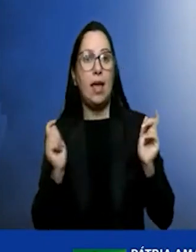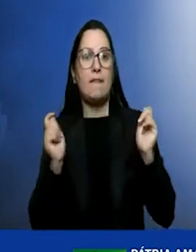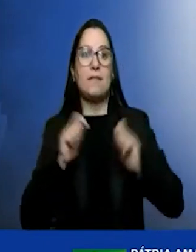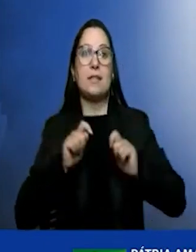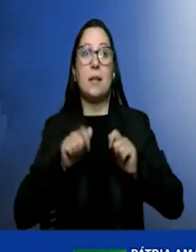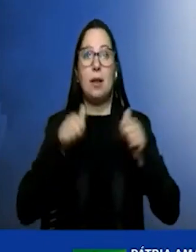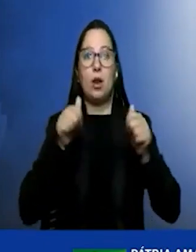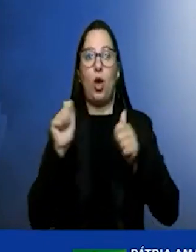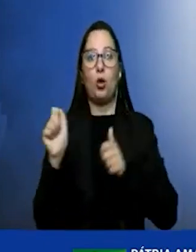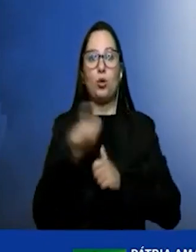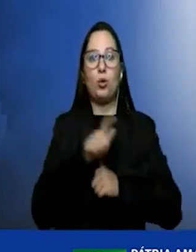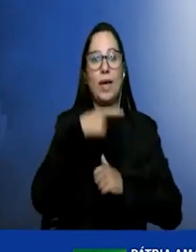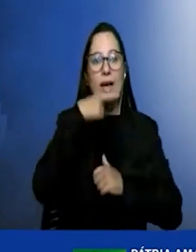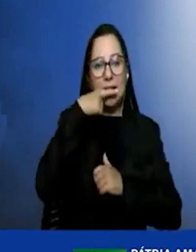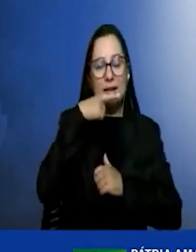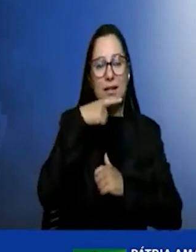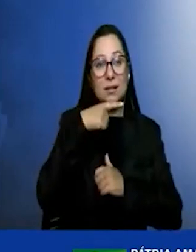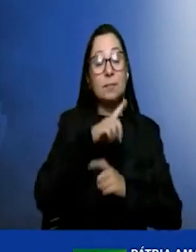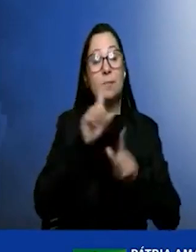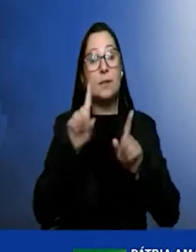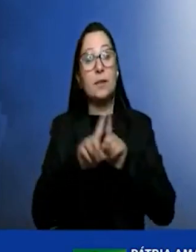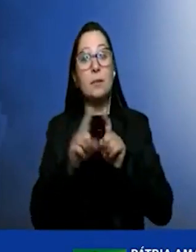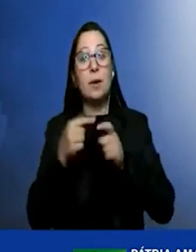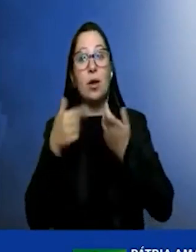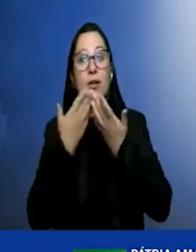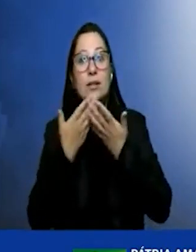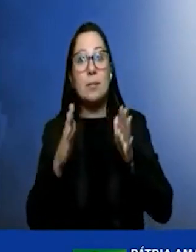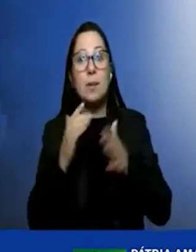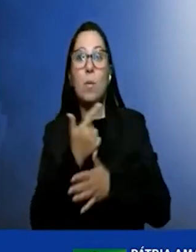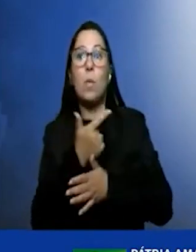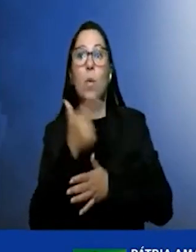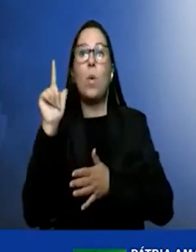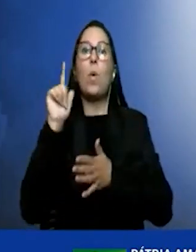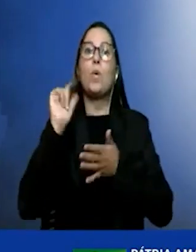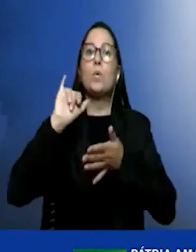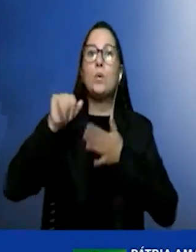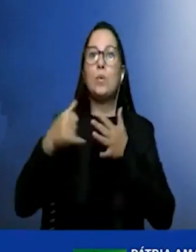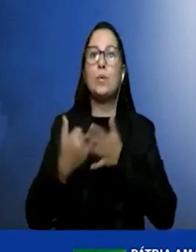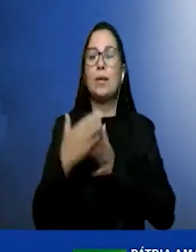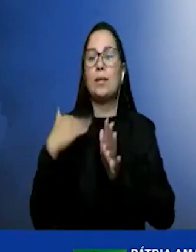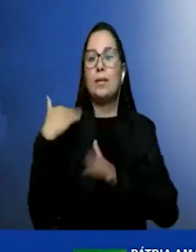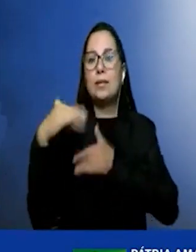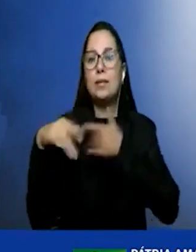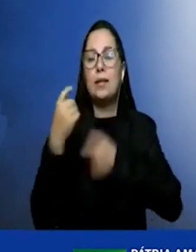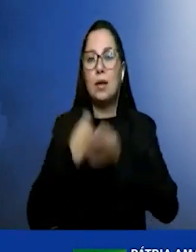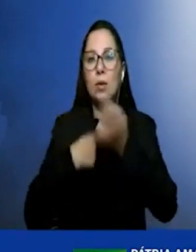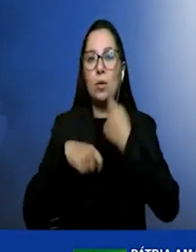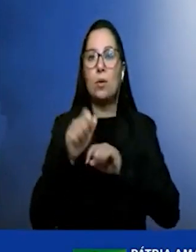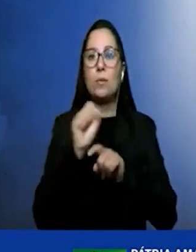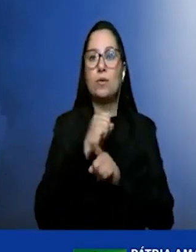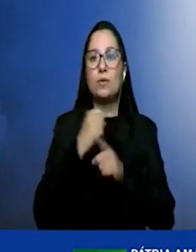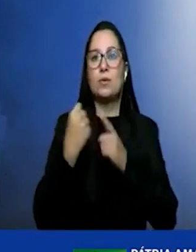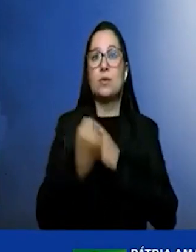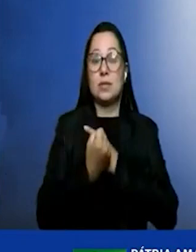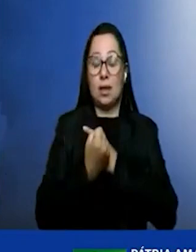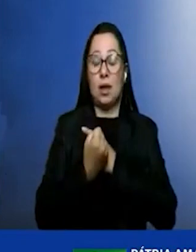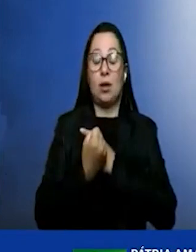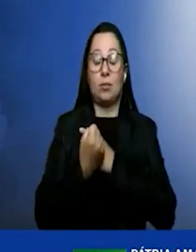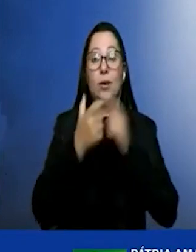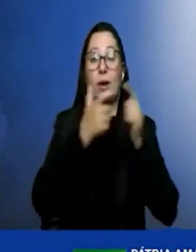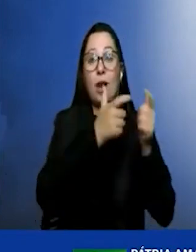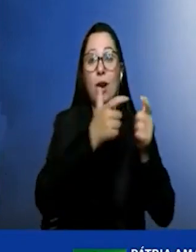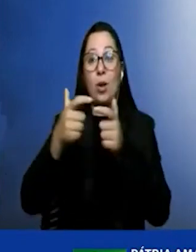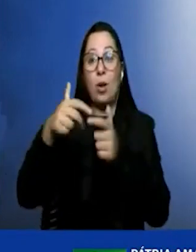cana, como também nós abrimos uma nova fronteira de desenvolvimento econômico e social para o semiárido inteiro. E isso,